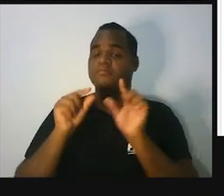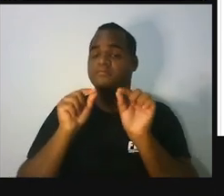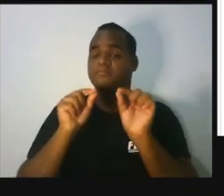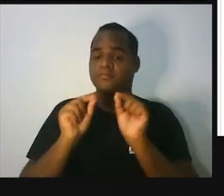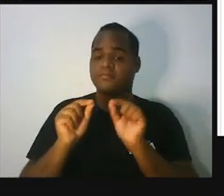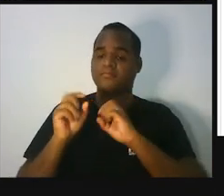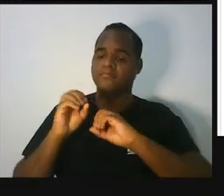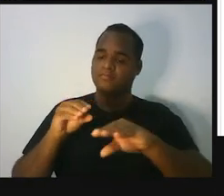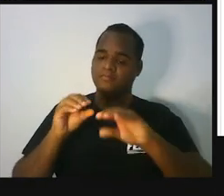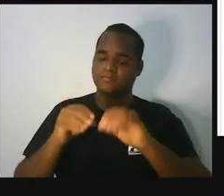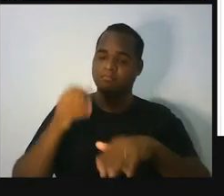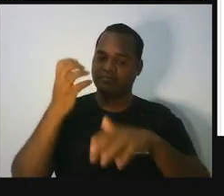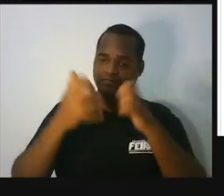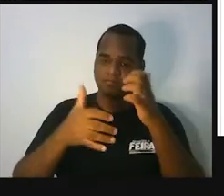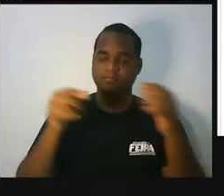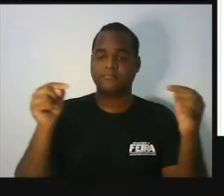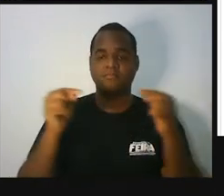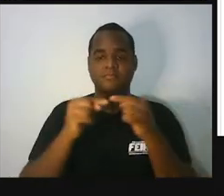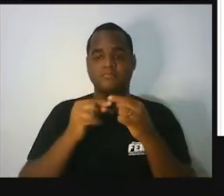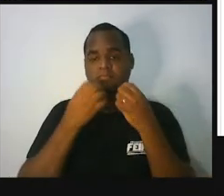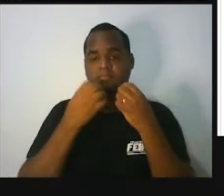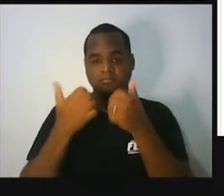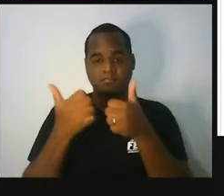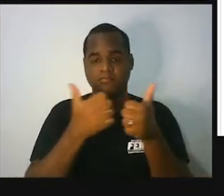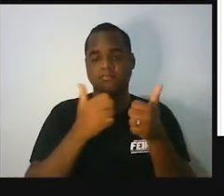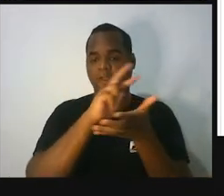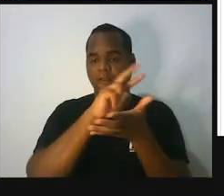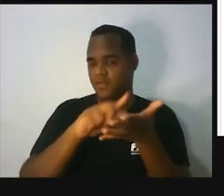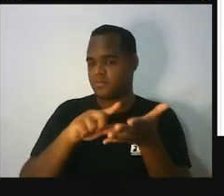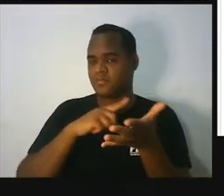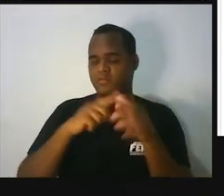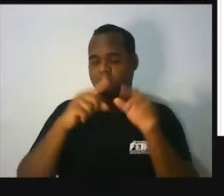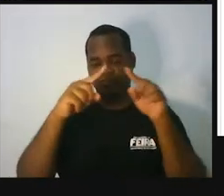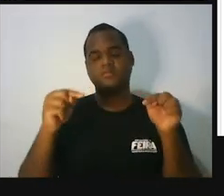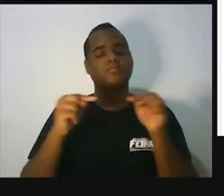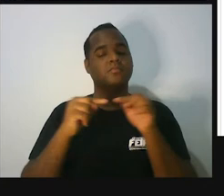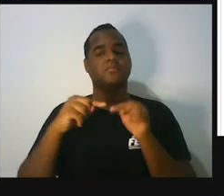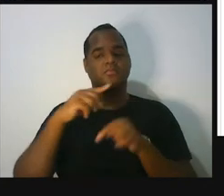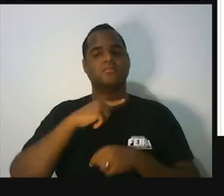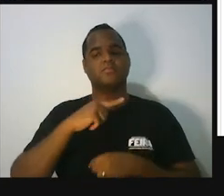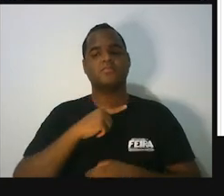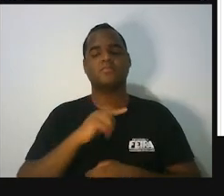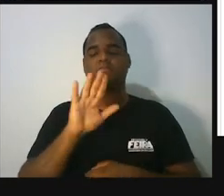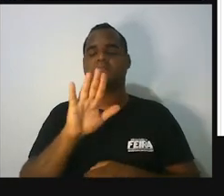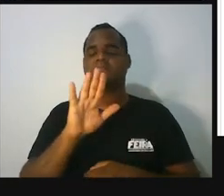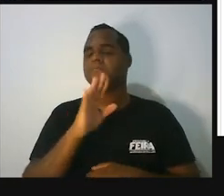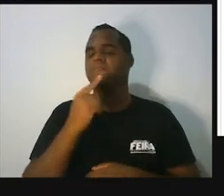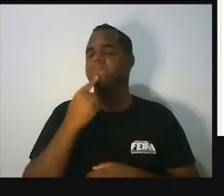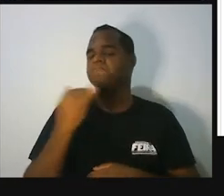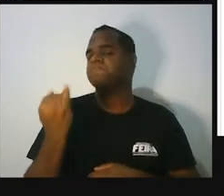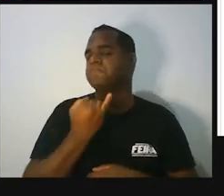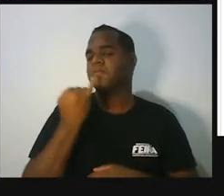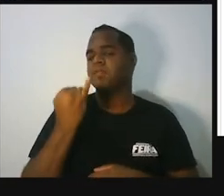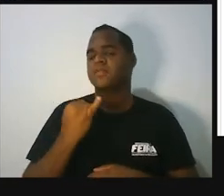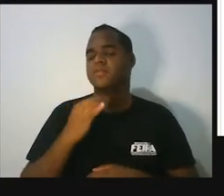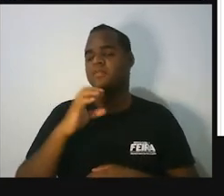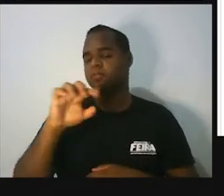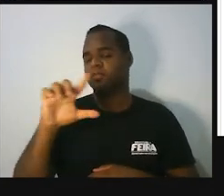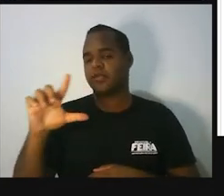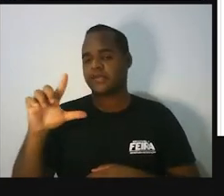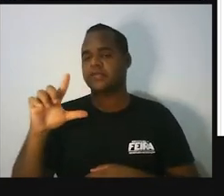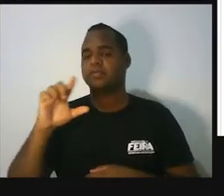aula, que é classificar os triângulos, os tipos de triângulos. Mas essa classificação